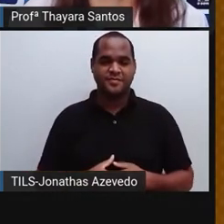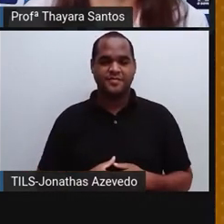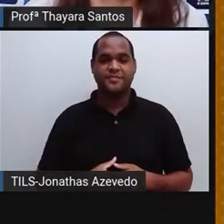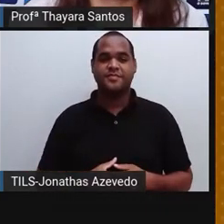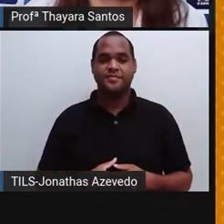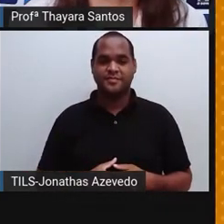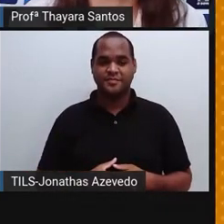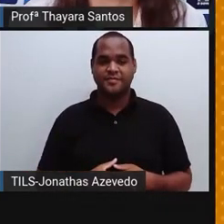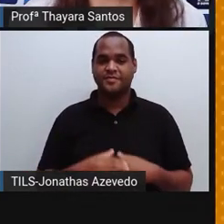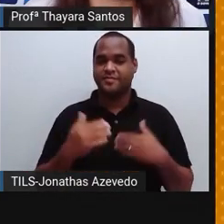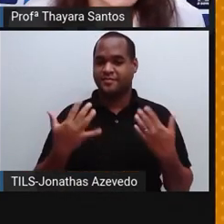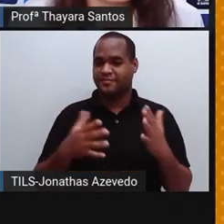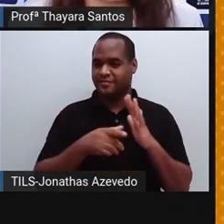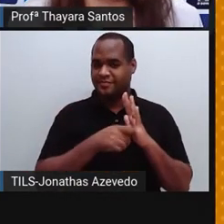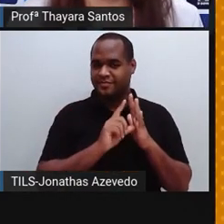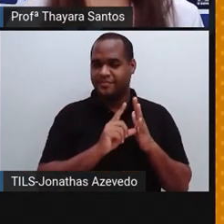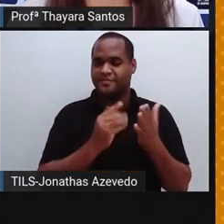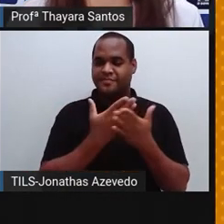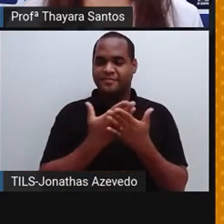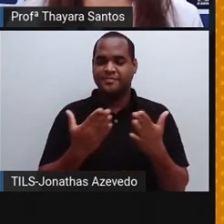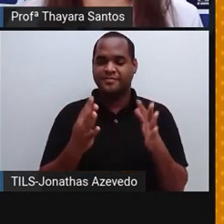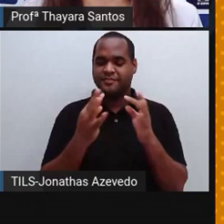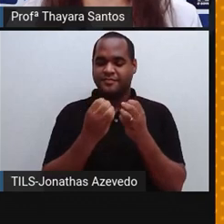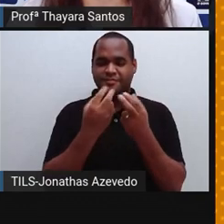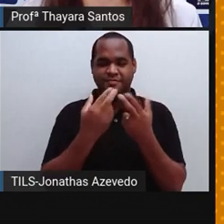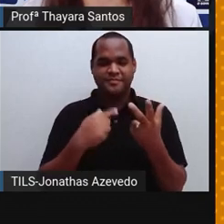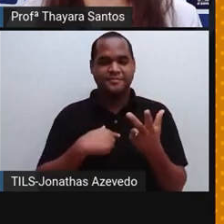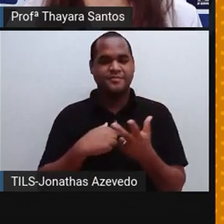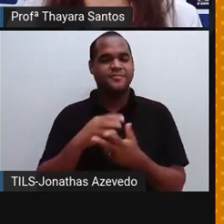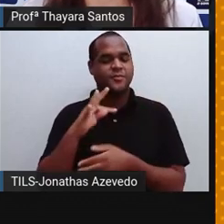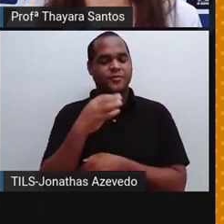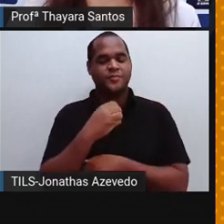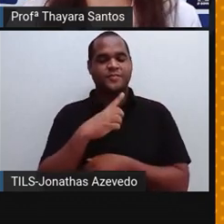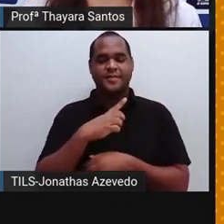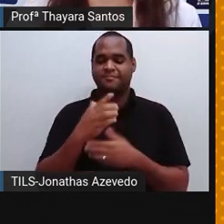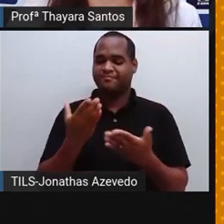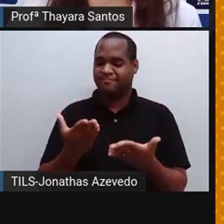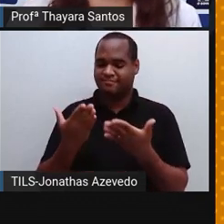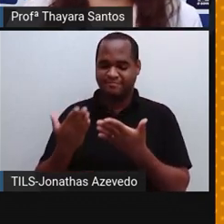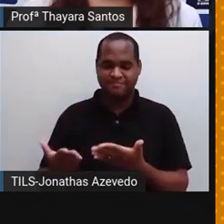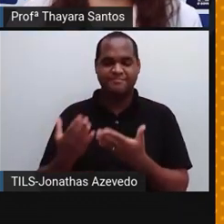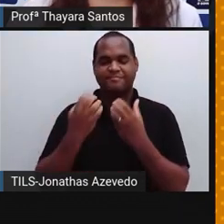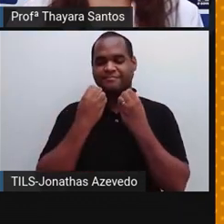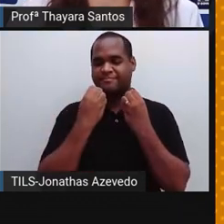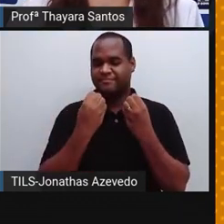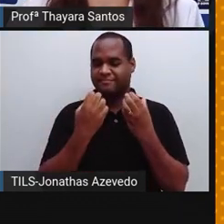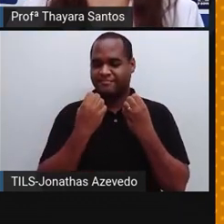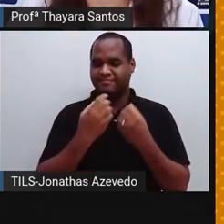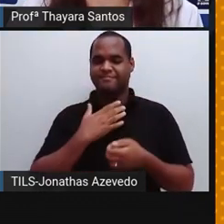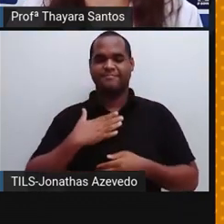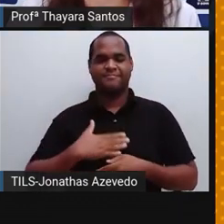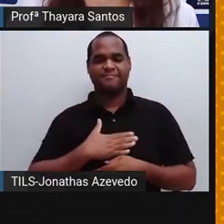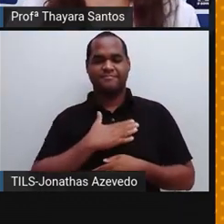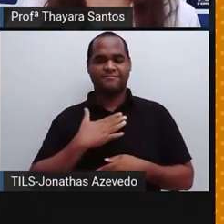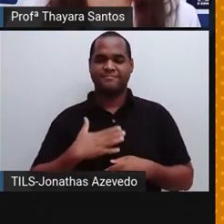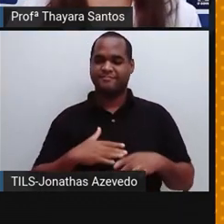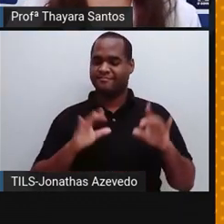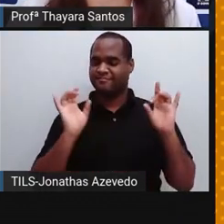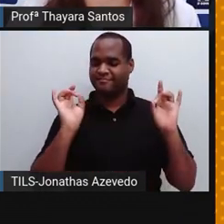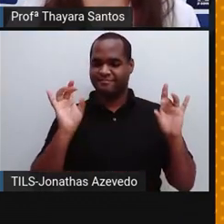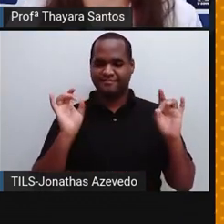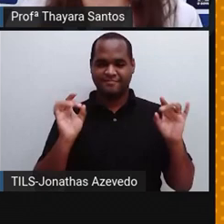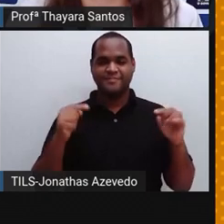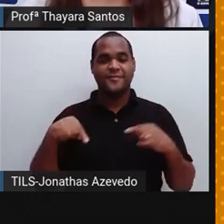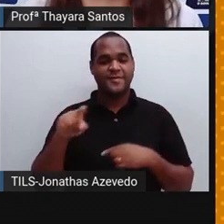Antes de tudo, como vocês já sabem, sejam todos vocês que estão aí do outro lado muito bem-vindos, é um prazer enorme para a gente saber que